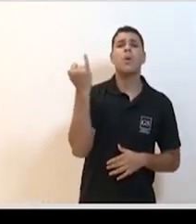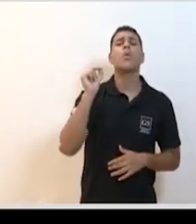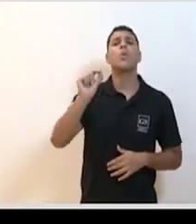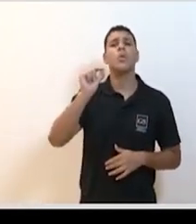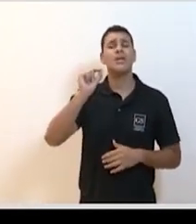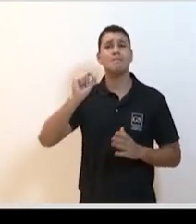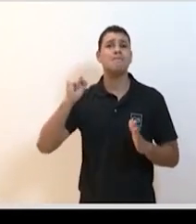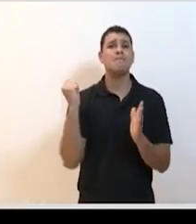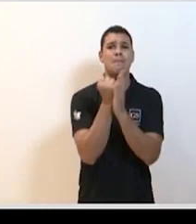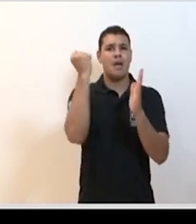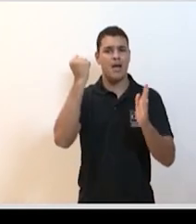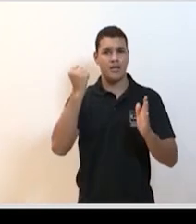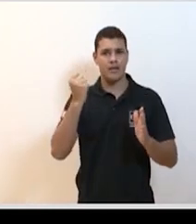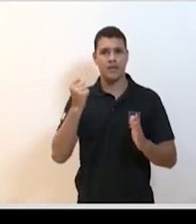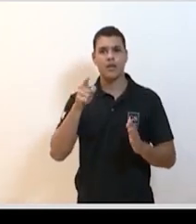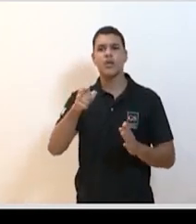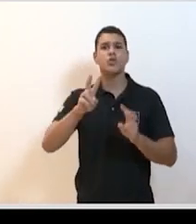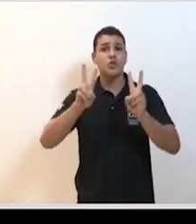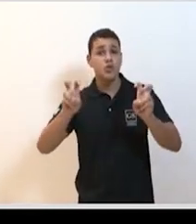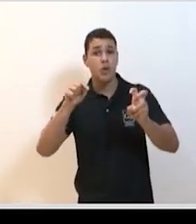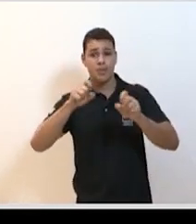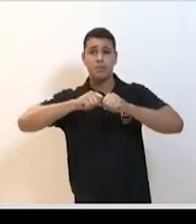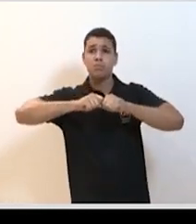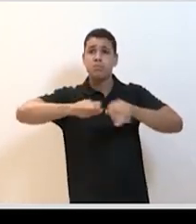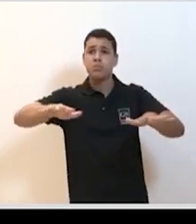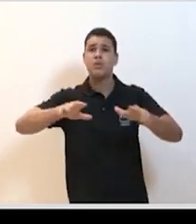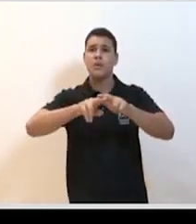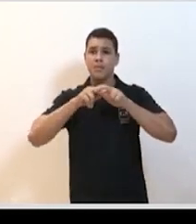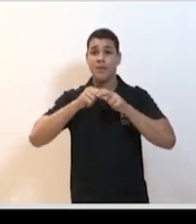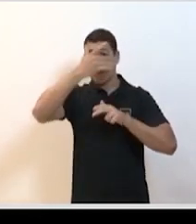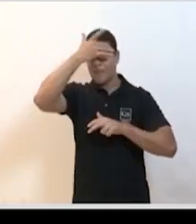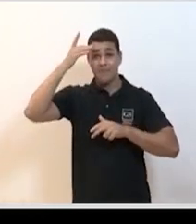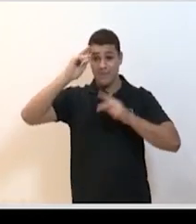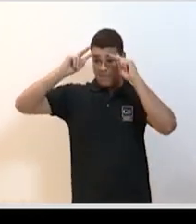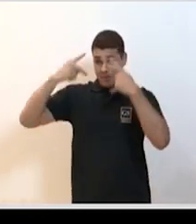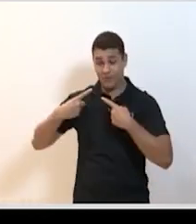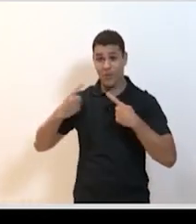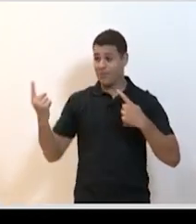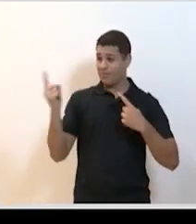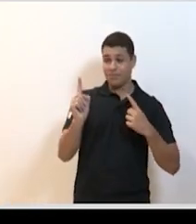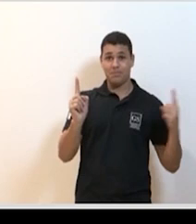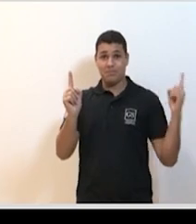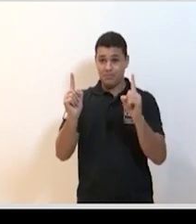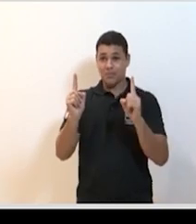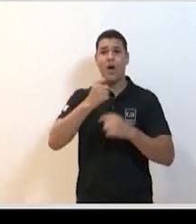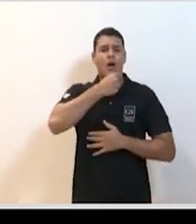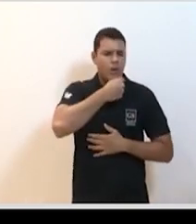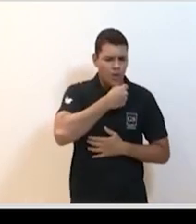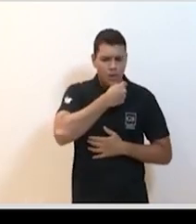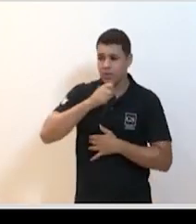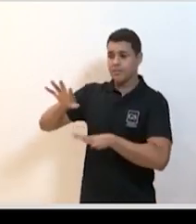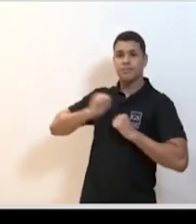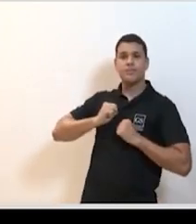marca o fato de que essa epidemia está sendo transmissível entre seres humanos, começa a acometer profissionais de saúde